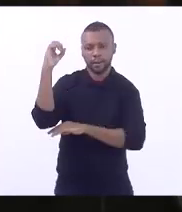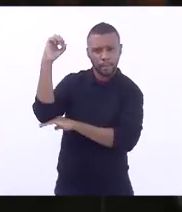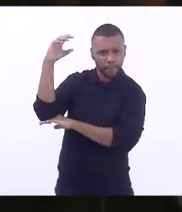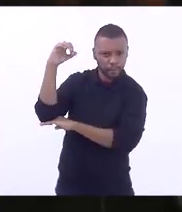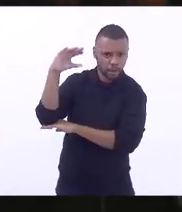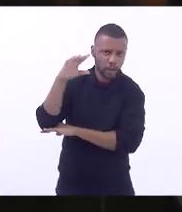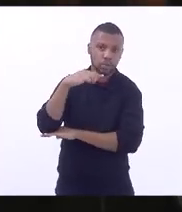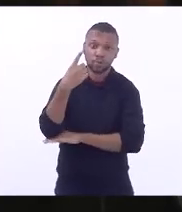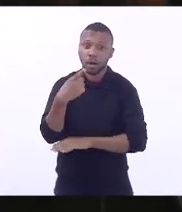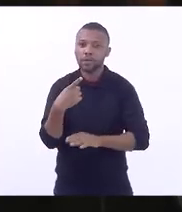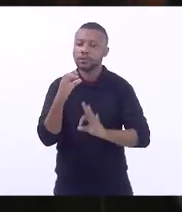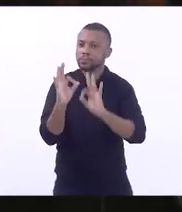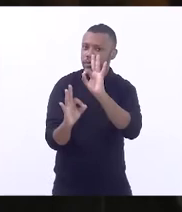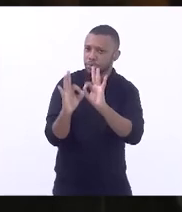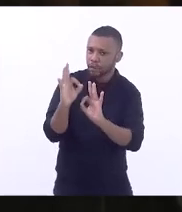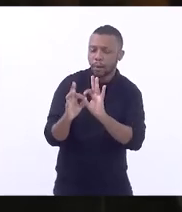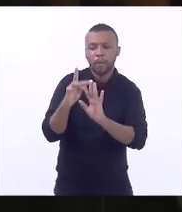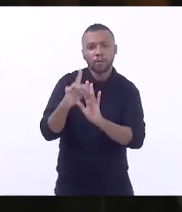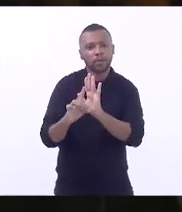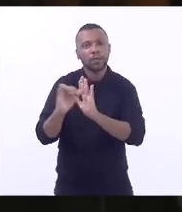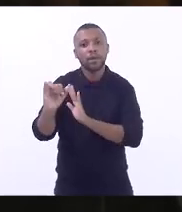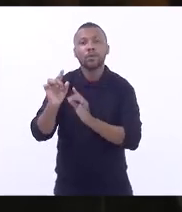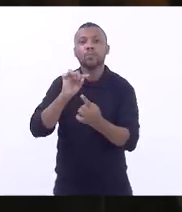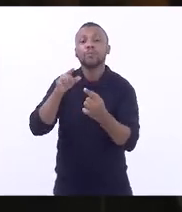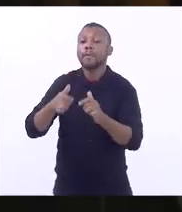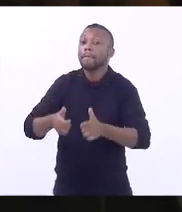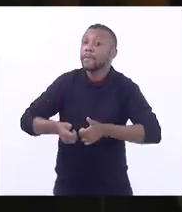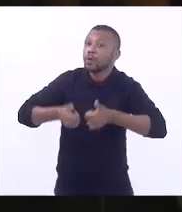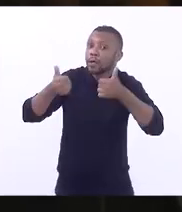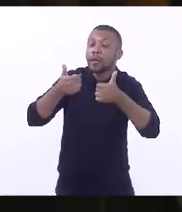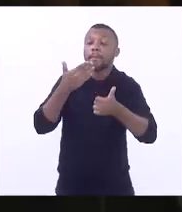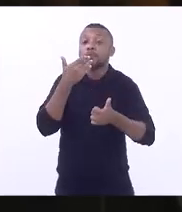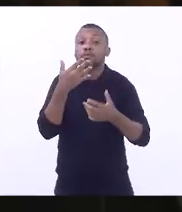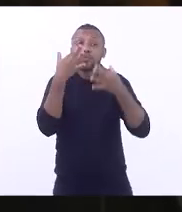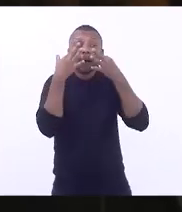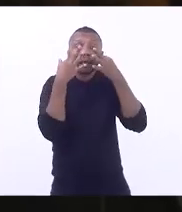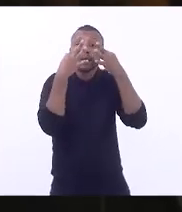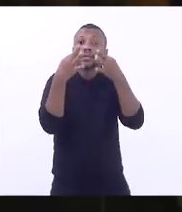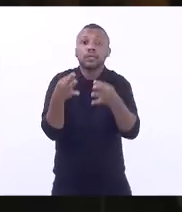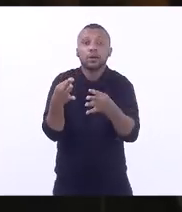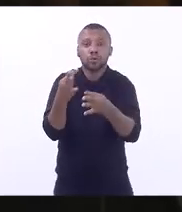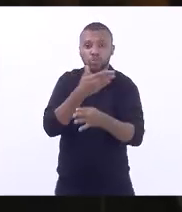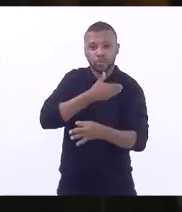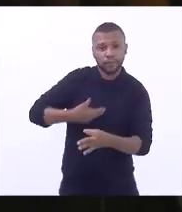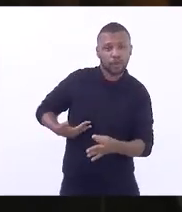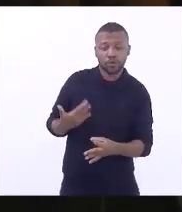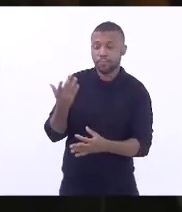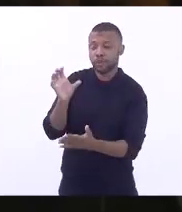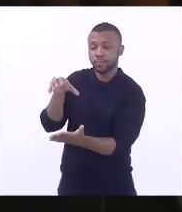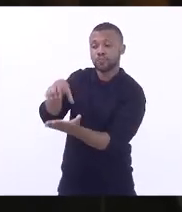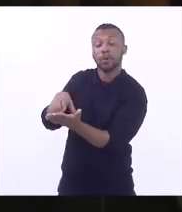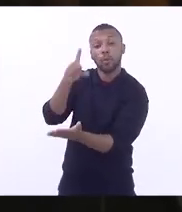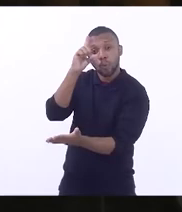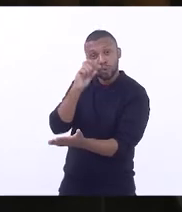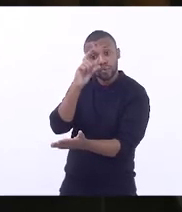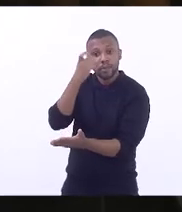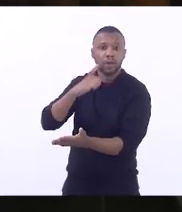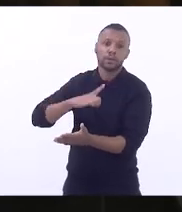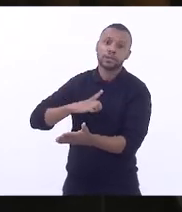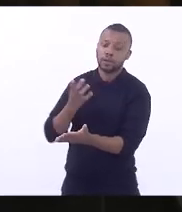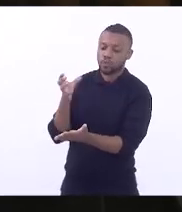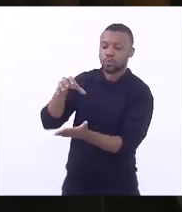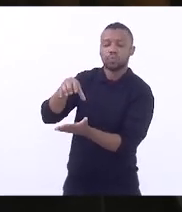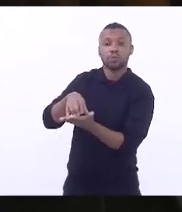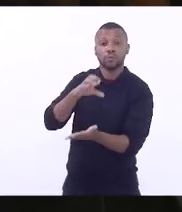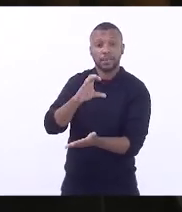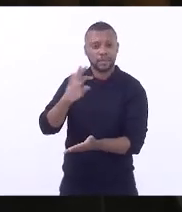em estradas da região. Pedimos mais atenção do Estado para o hospital regional, que tem lá um centro cirúrgico, que precisa começar